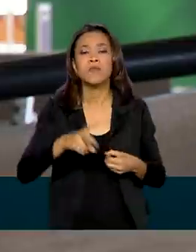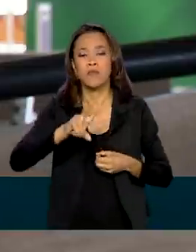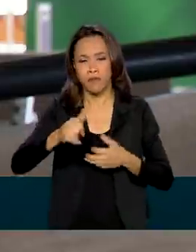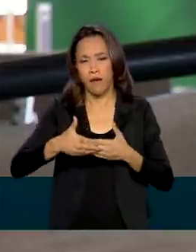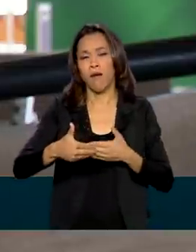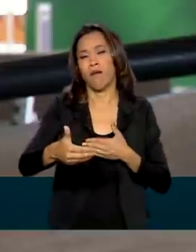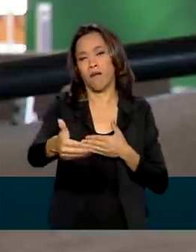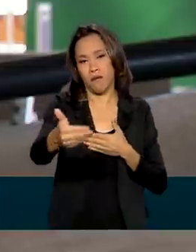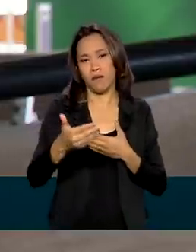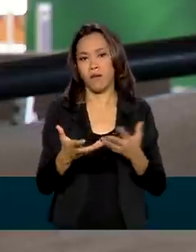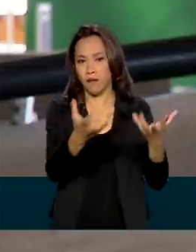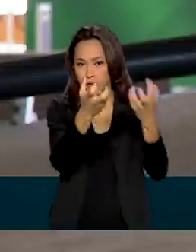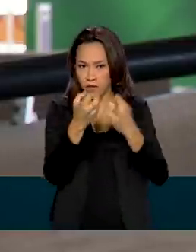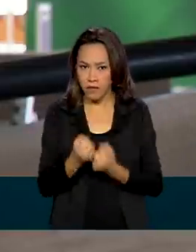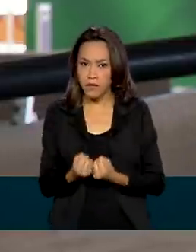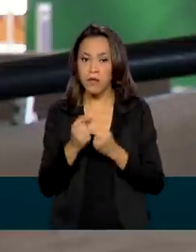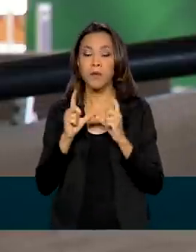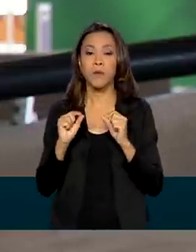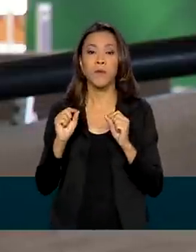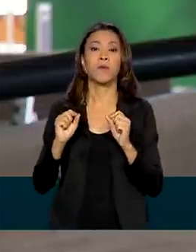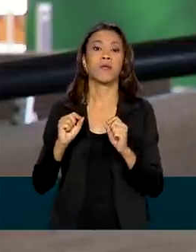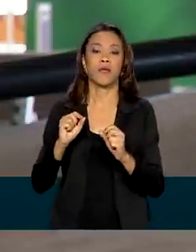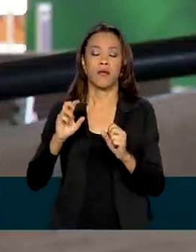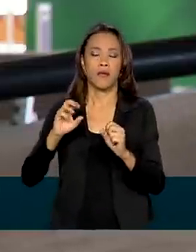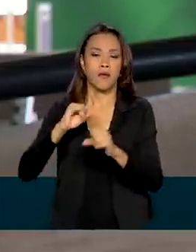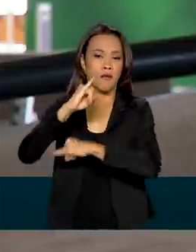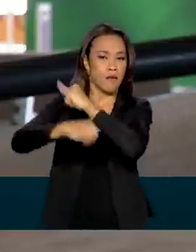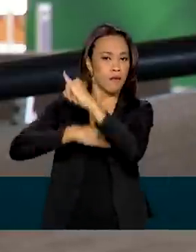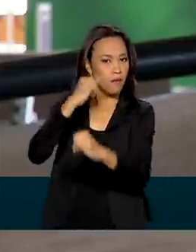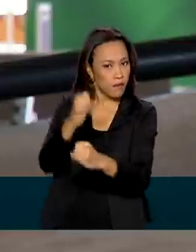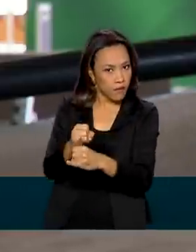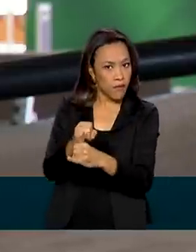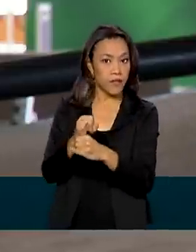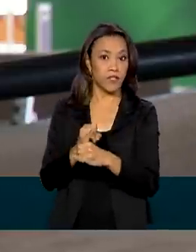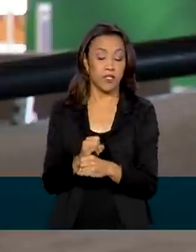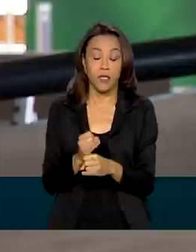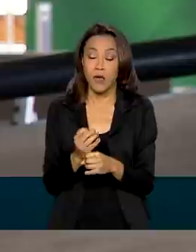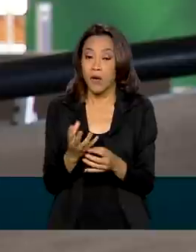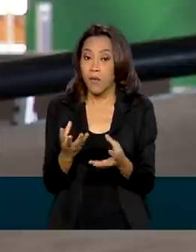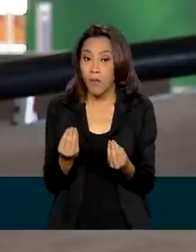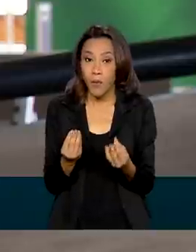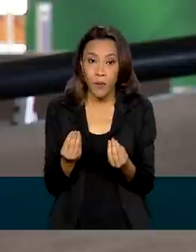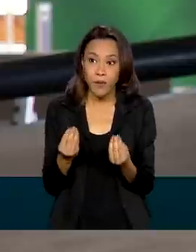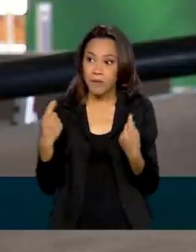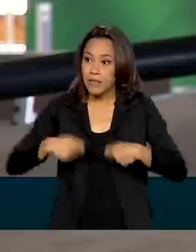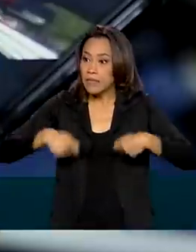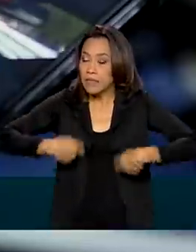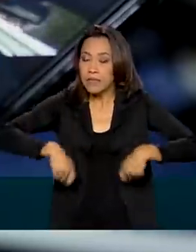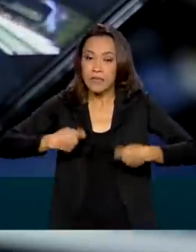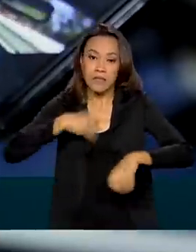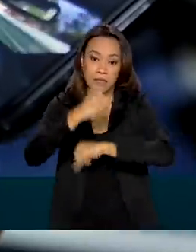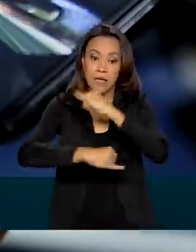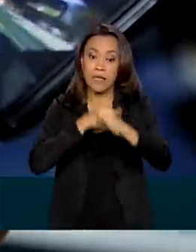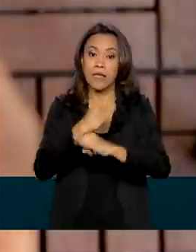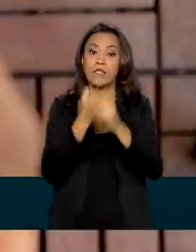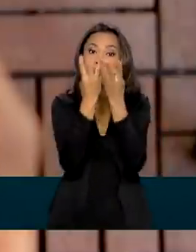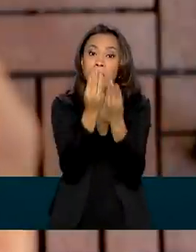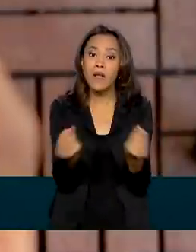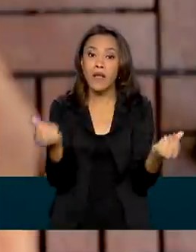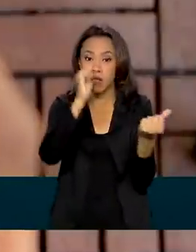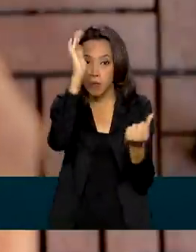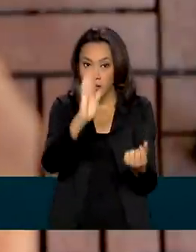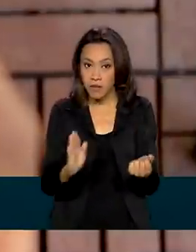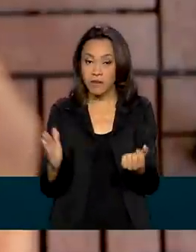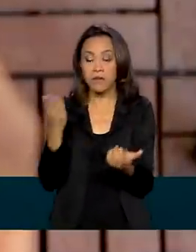aí a infraestrutura da fibra ótica. Bem, com a crescente demanda de uma internet de qualidade no país, os investimentos do